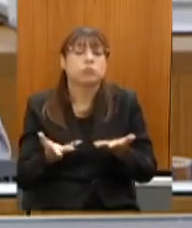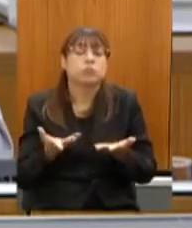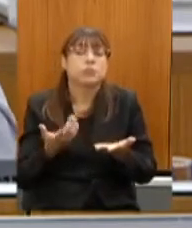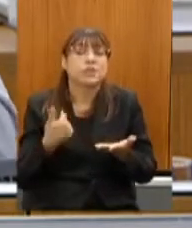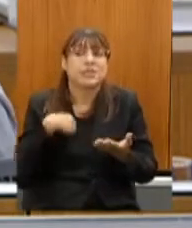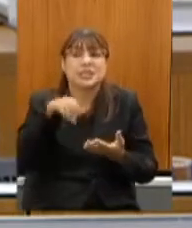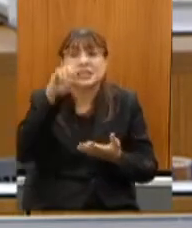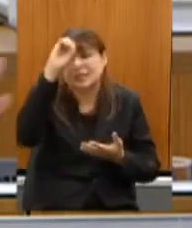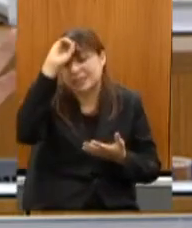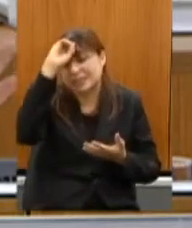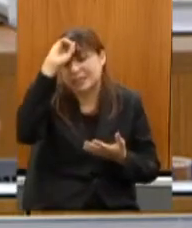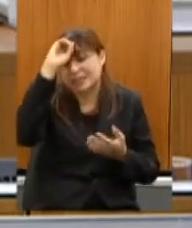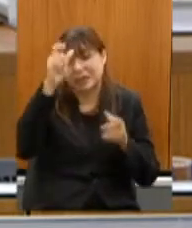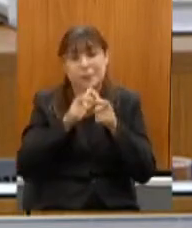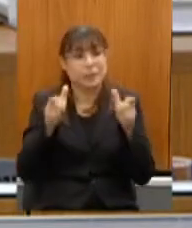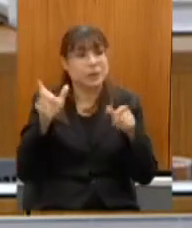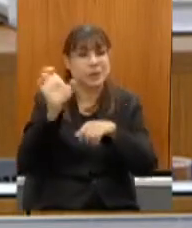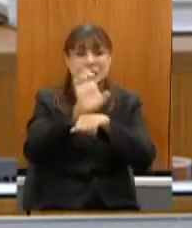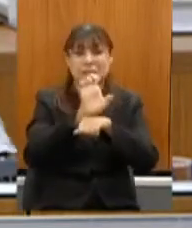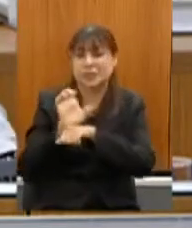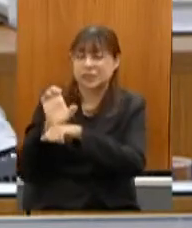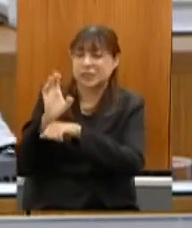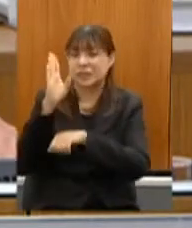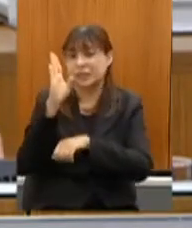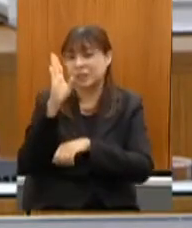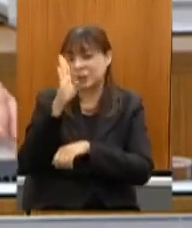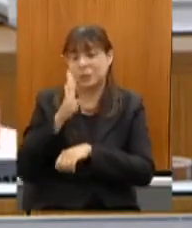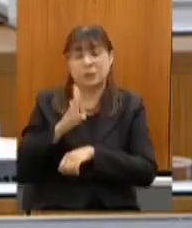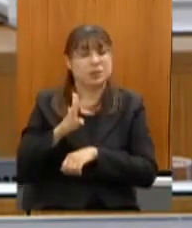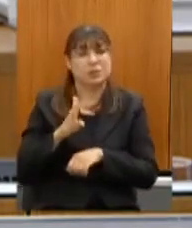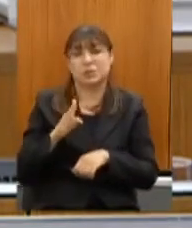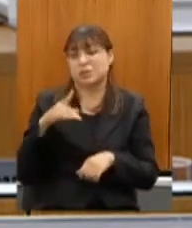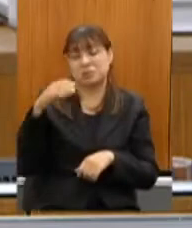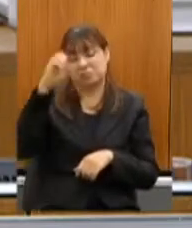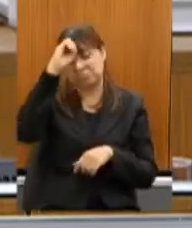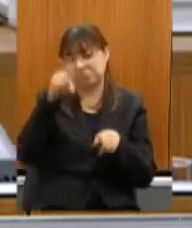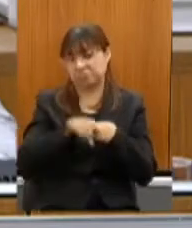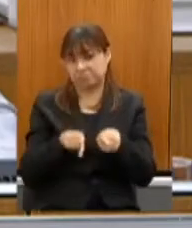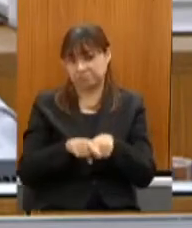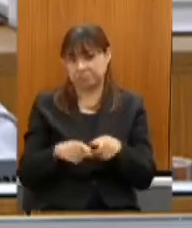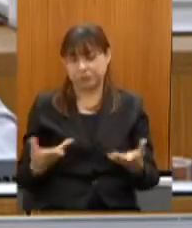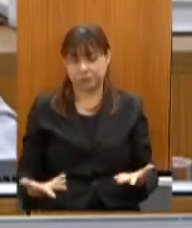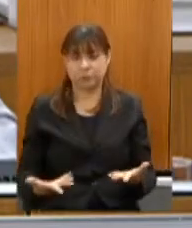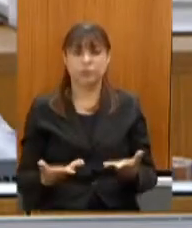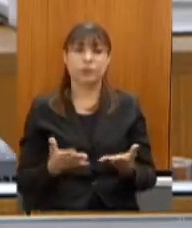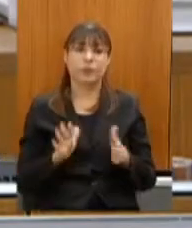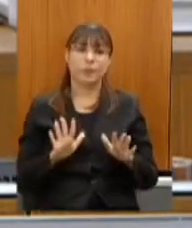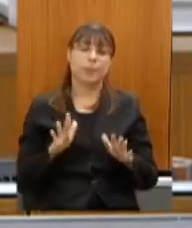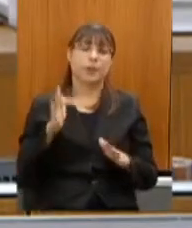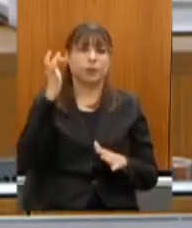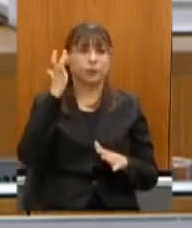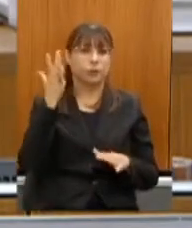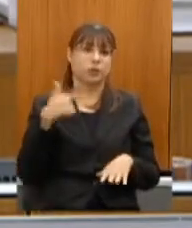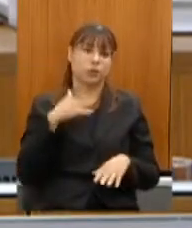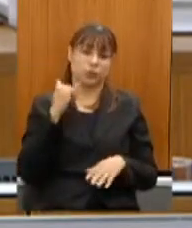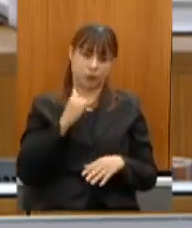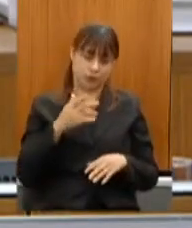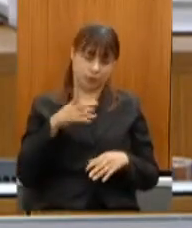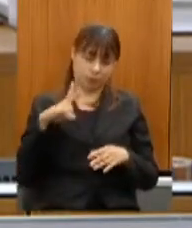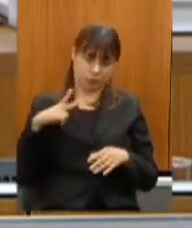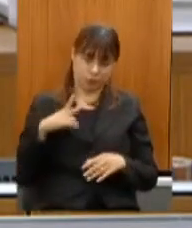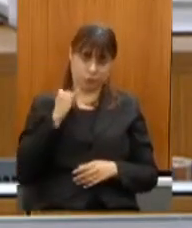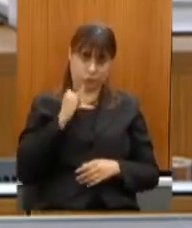quase a totalidade dos estados brasileiros que nem vai ter agora é muito fácil e aí eu faço um relato meu